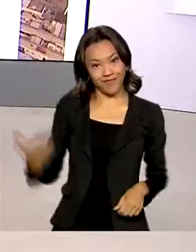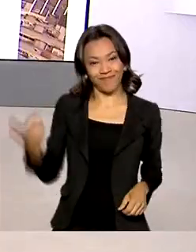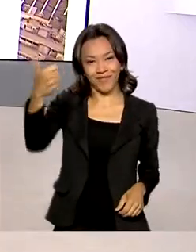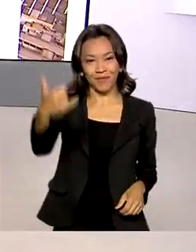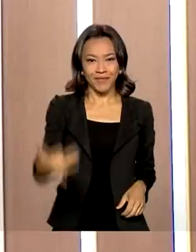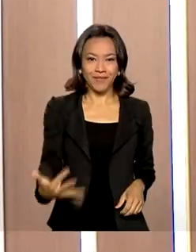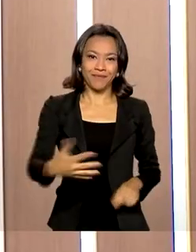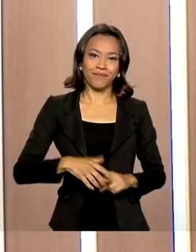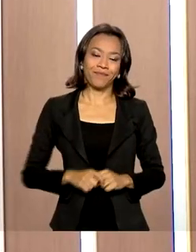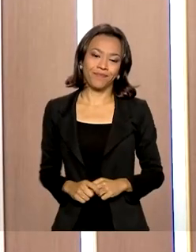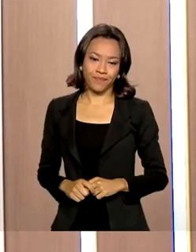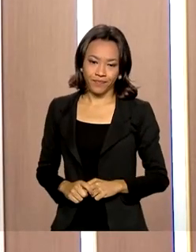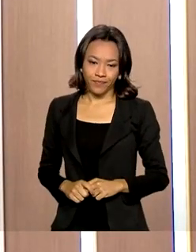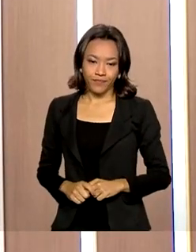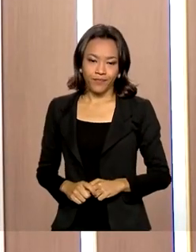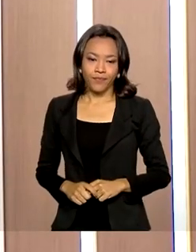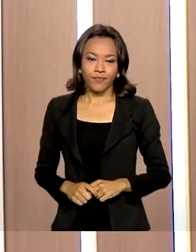Caldas.